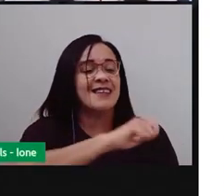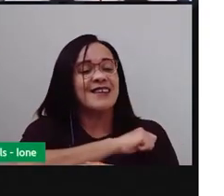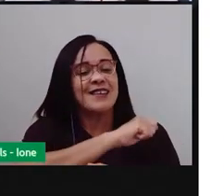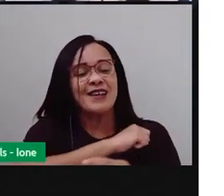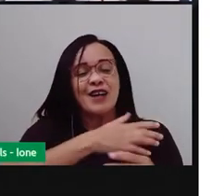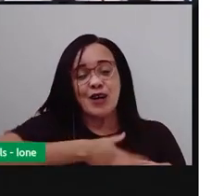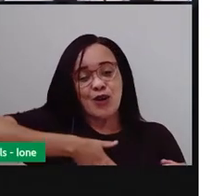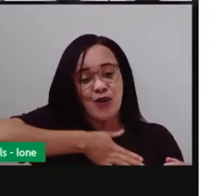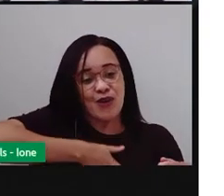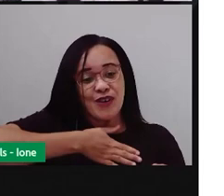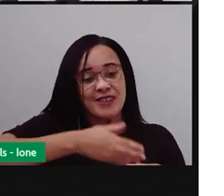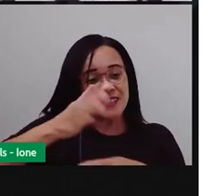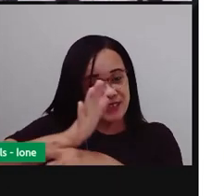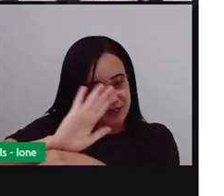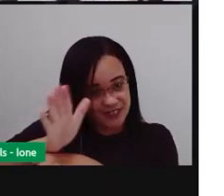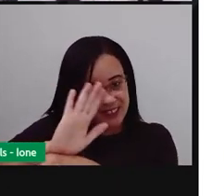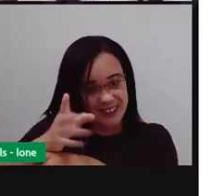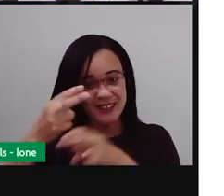gostaram do vídeo?